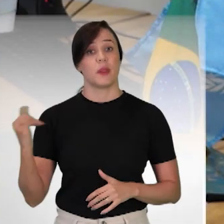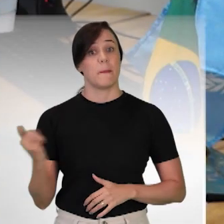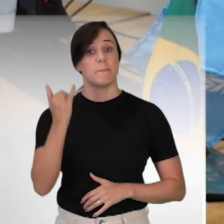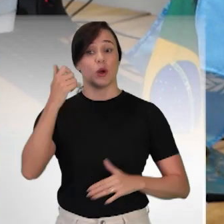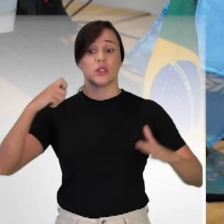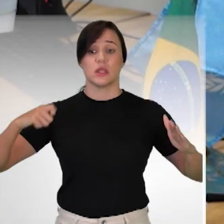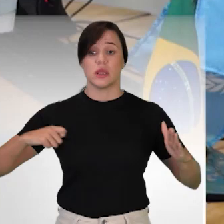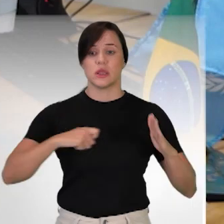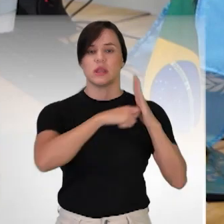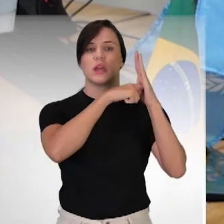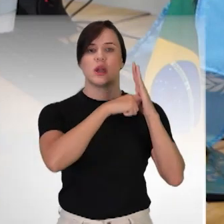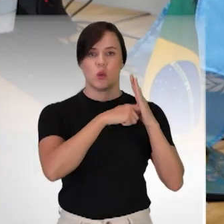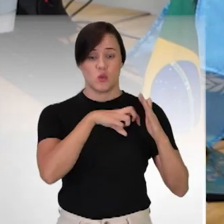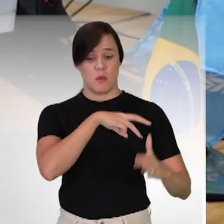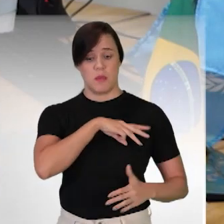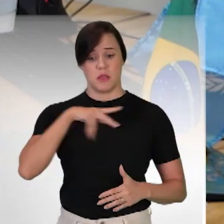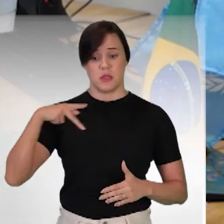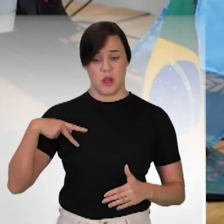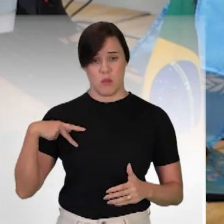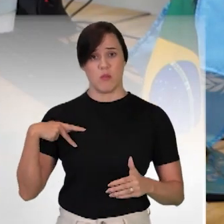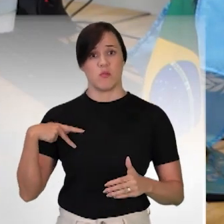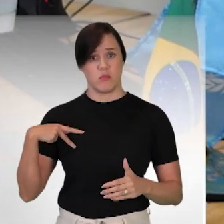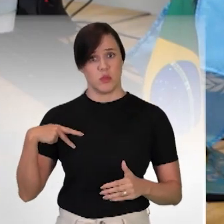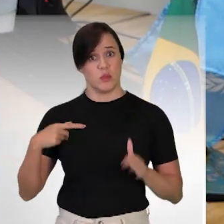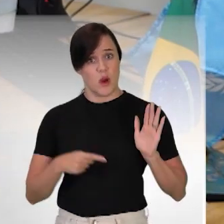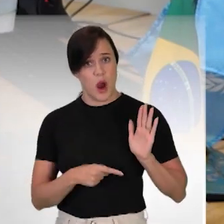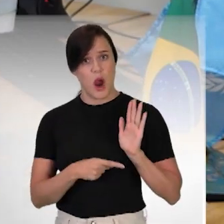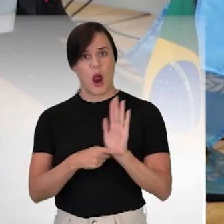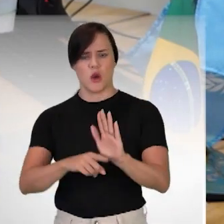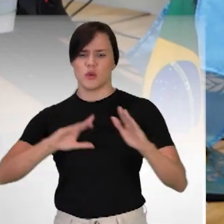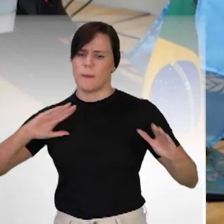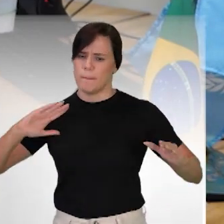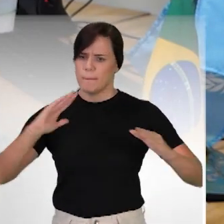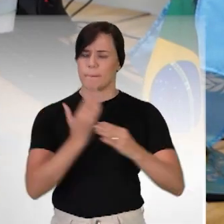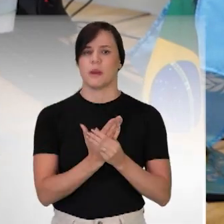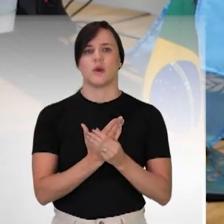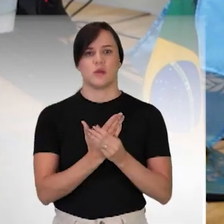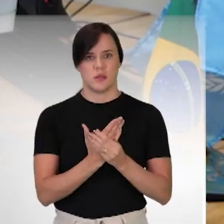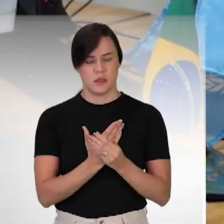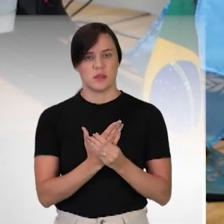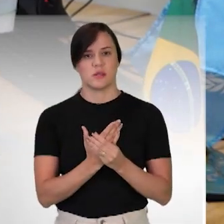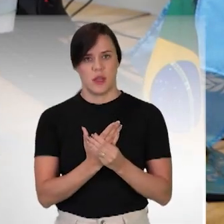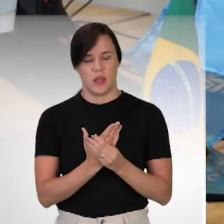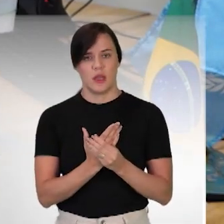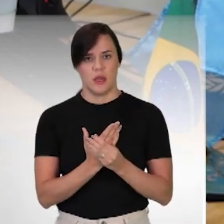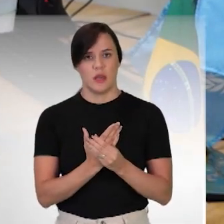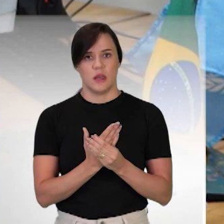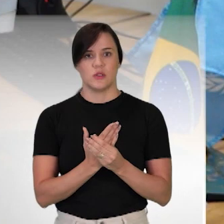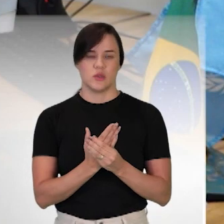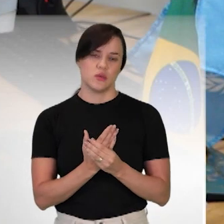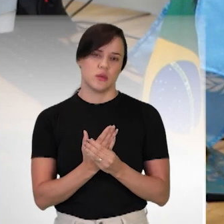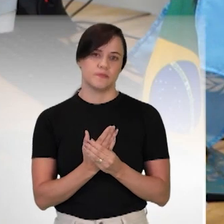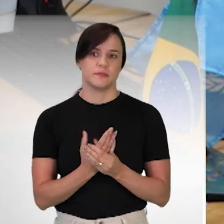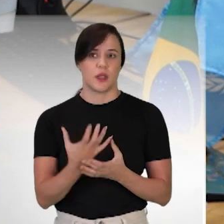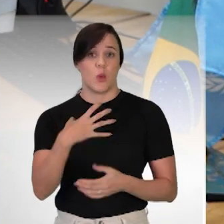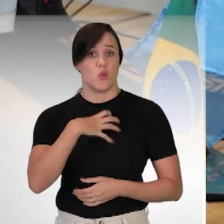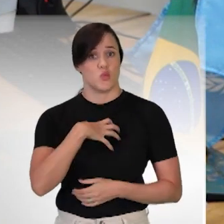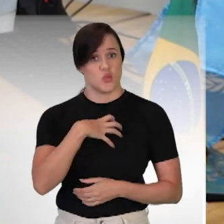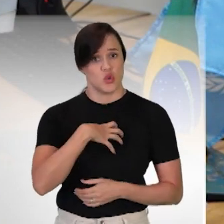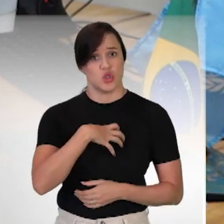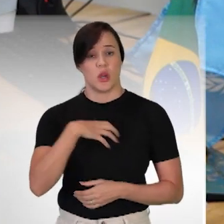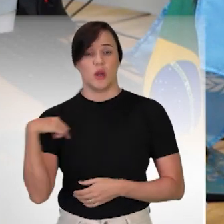É importante denunciar para que o Ministério Público haja, que possa ajuizar as ações devidas. E com as ações devidas, é uma forma